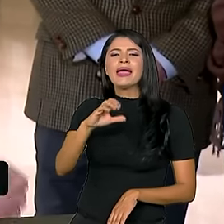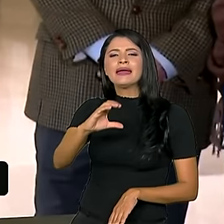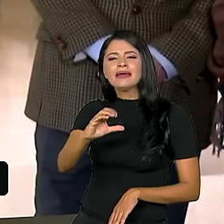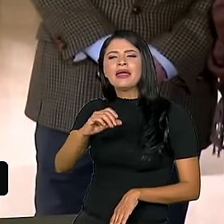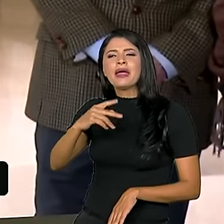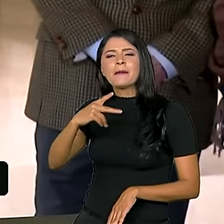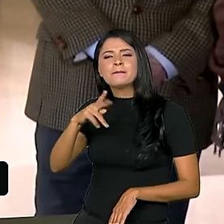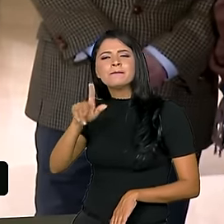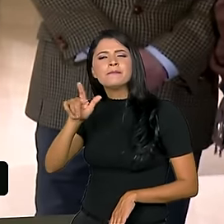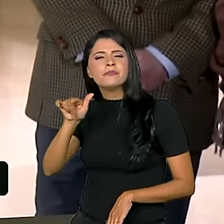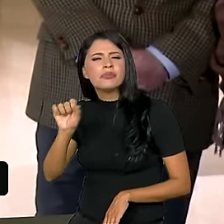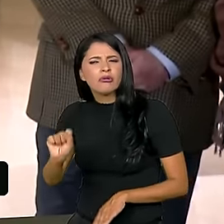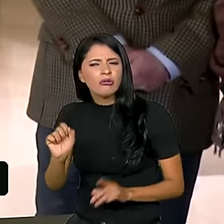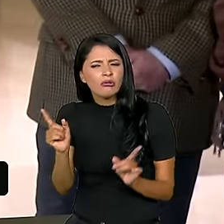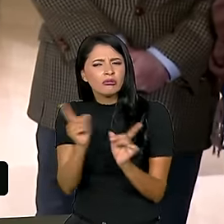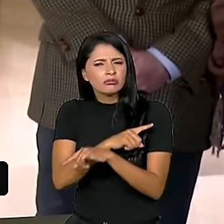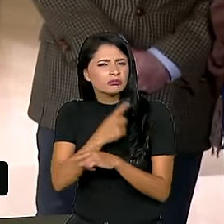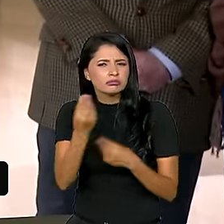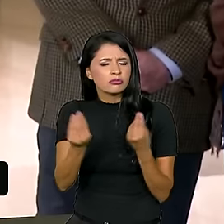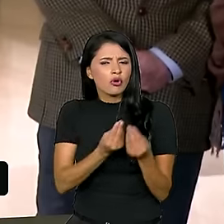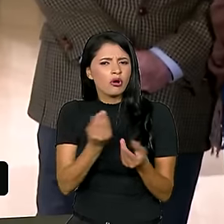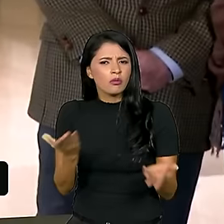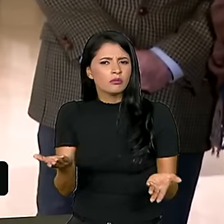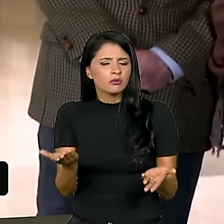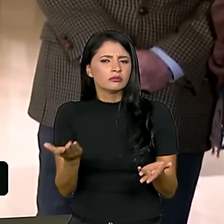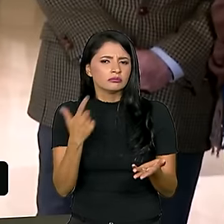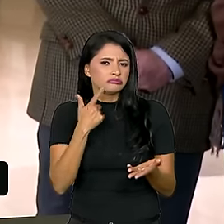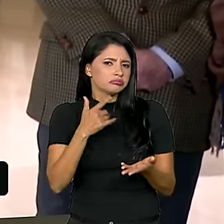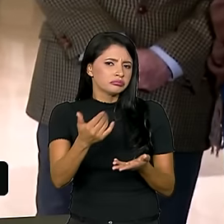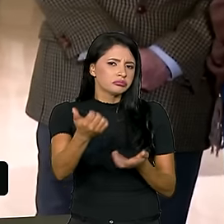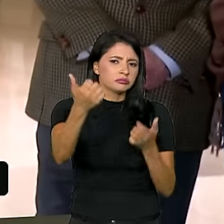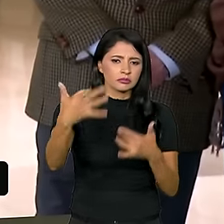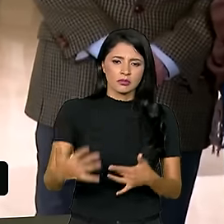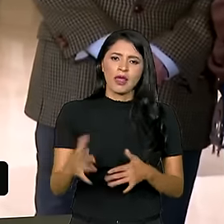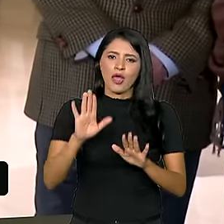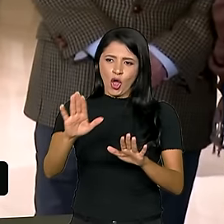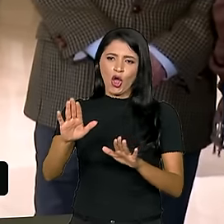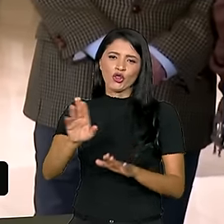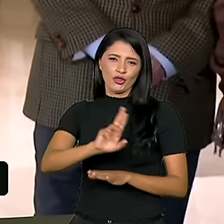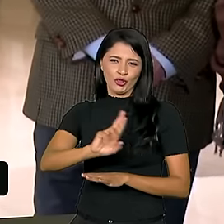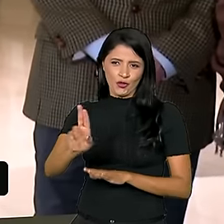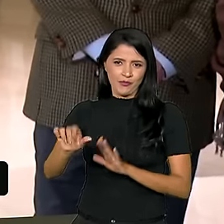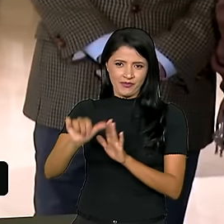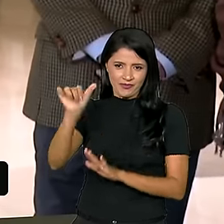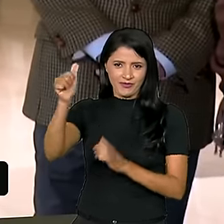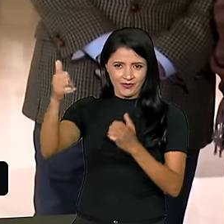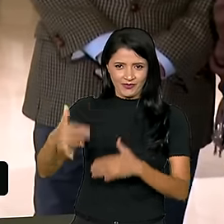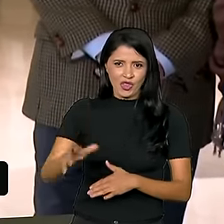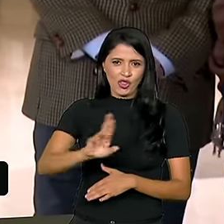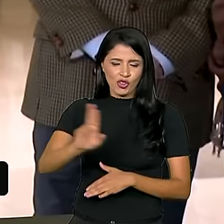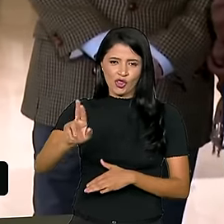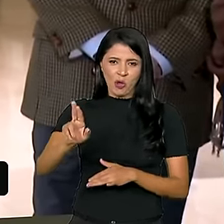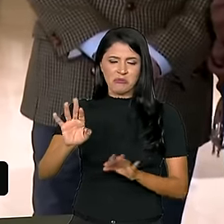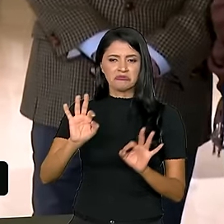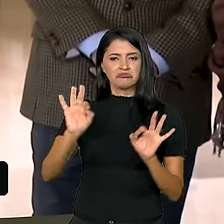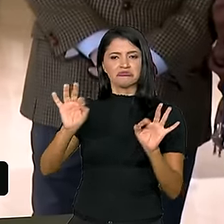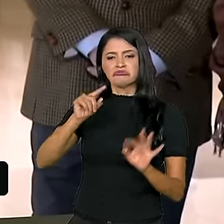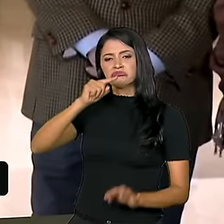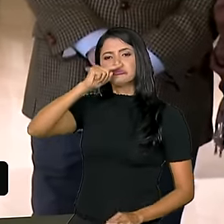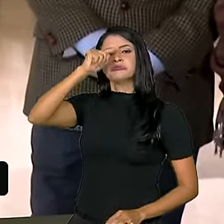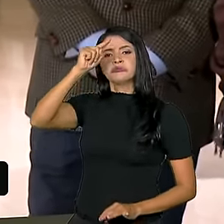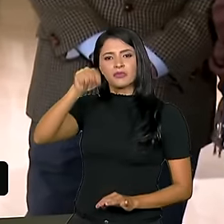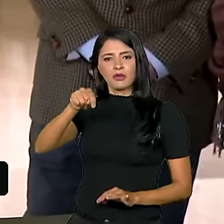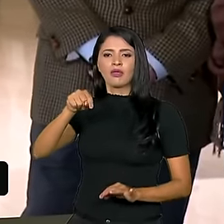tetrabras arado. Olha, primeiro, o nome é tão chique que só por ser chique o Brasil